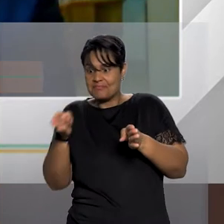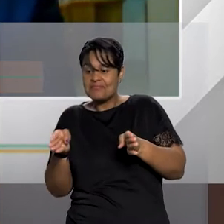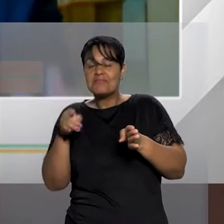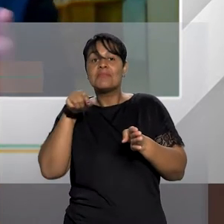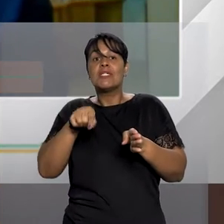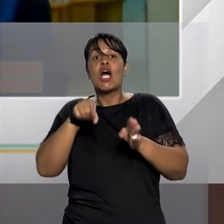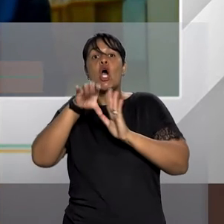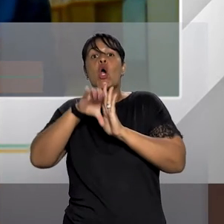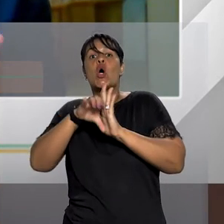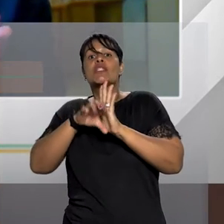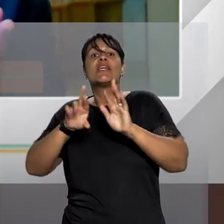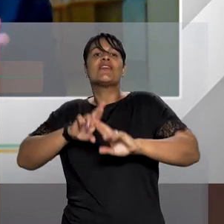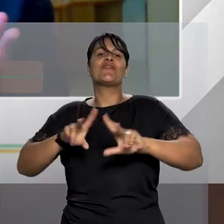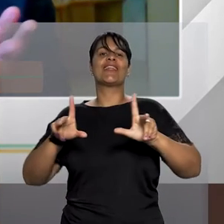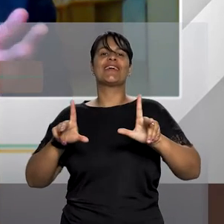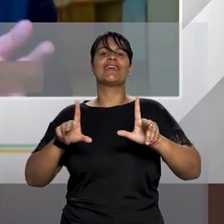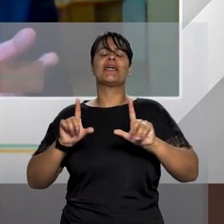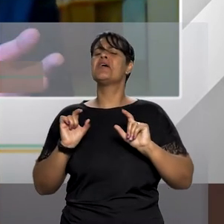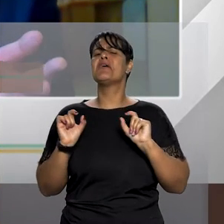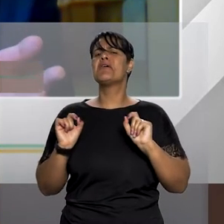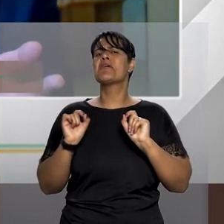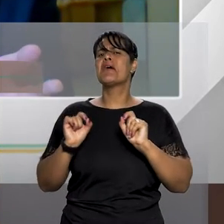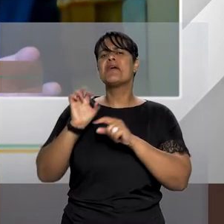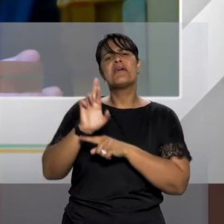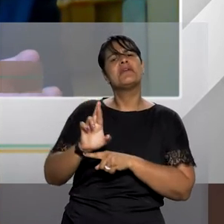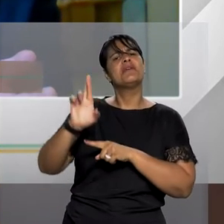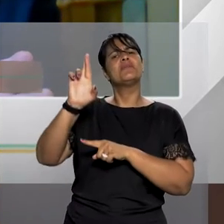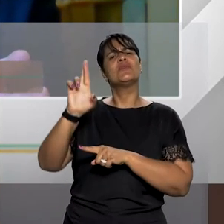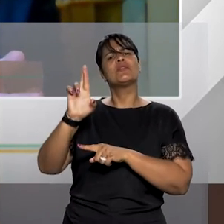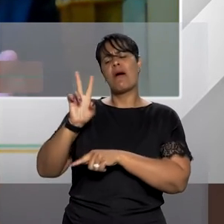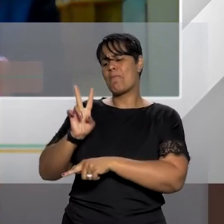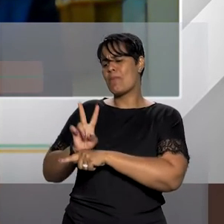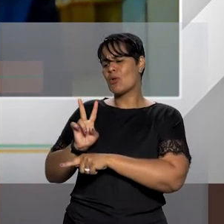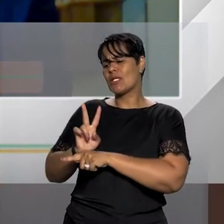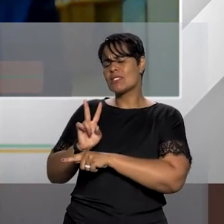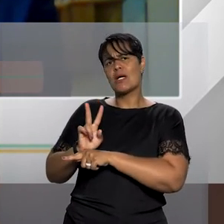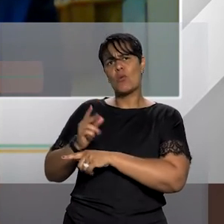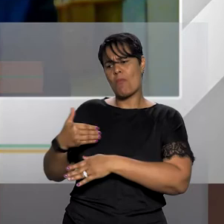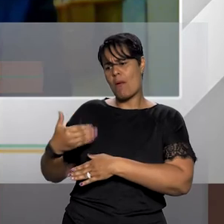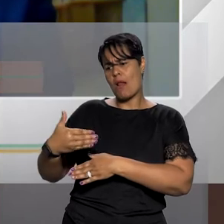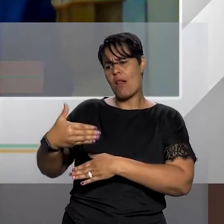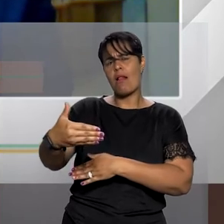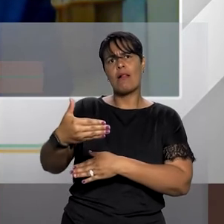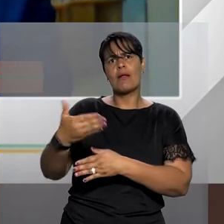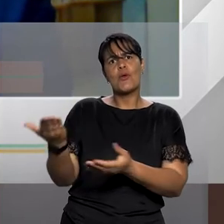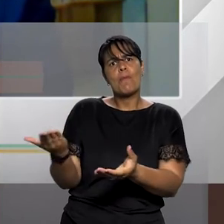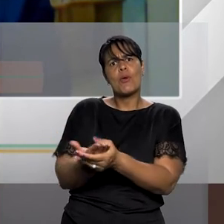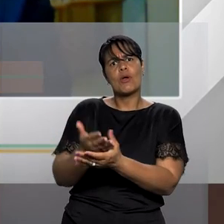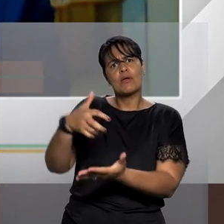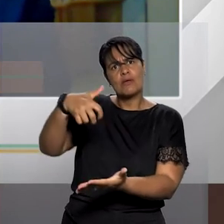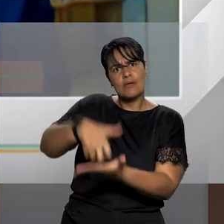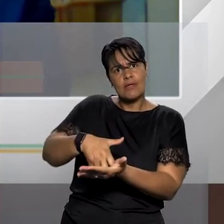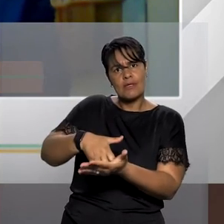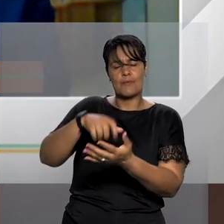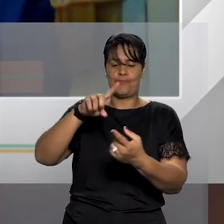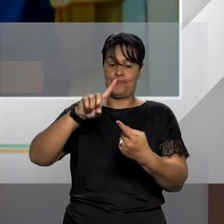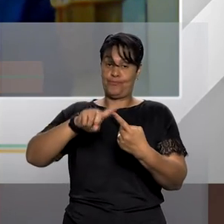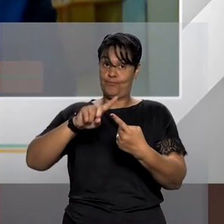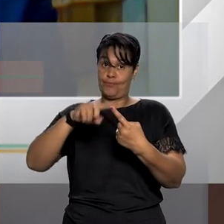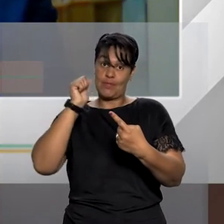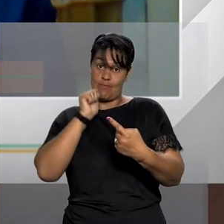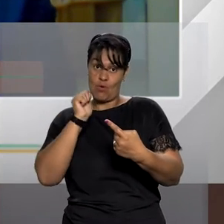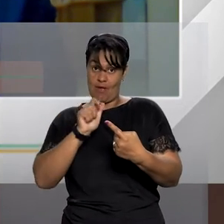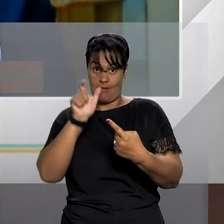brasileiro. Quem são os titulares à proteção no curso de um processo penal? Segundo a Lei Maria da Penha, é a mulher que é vítima,